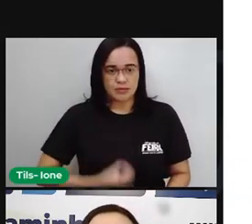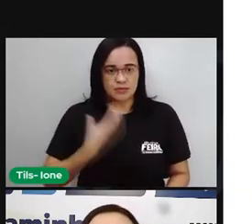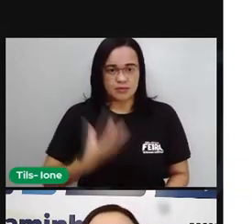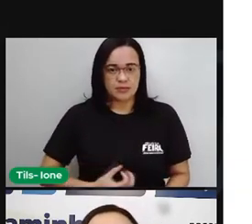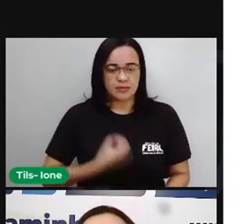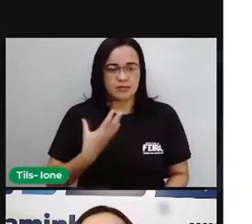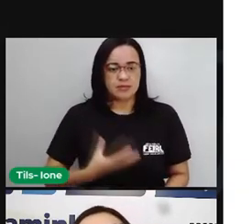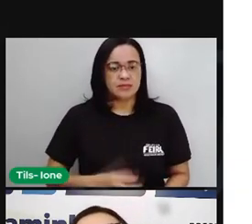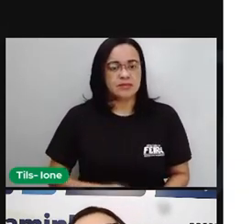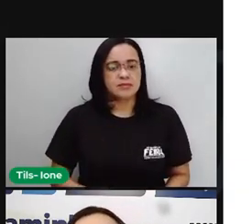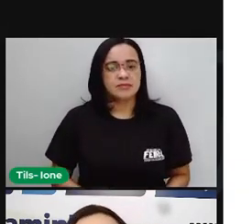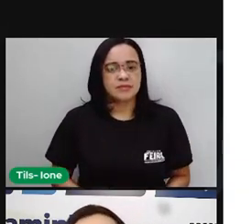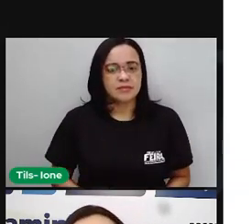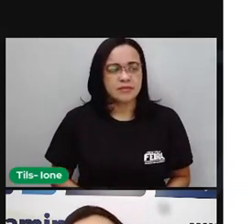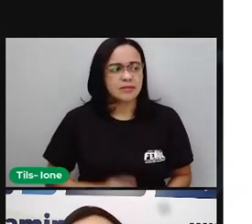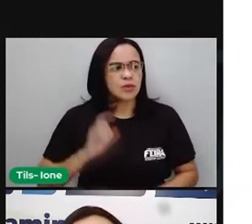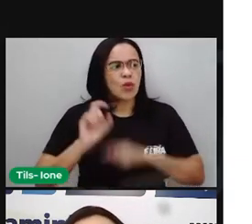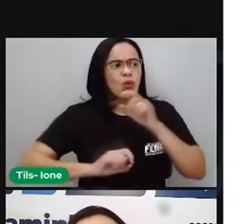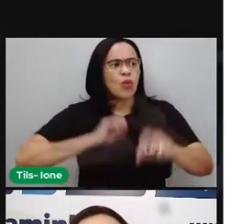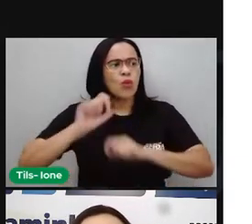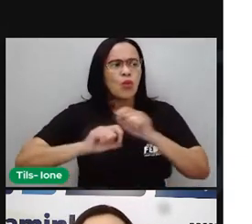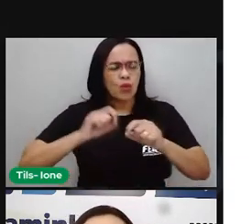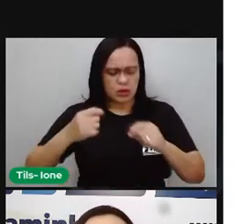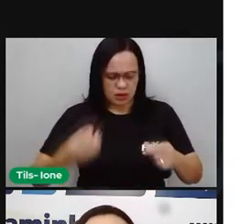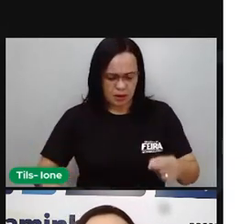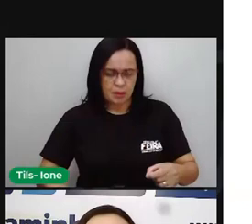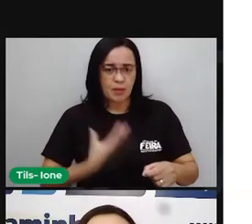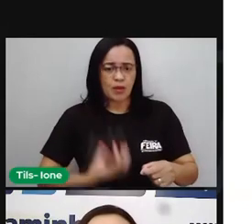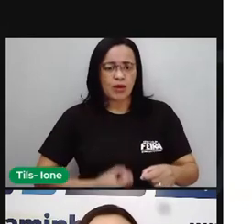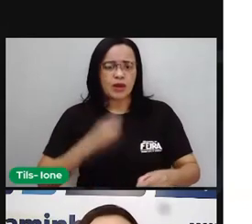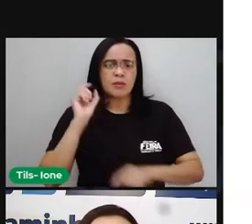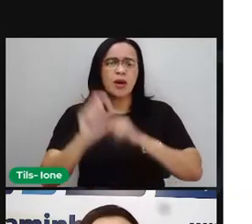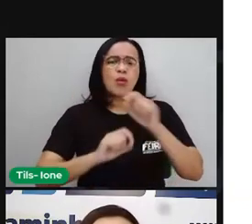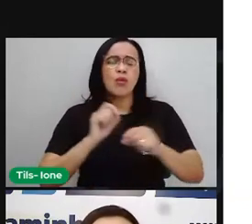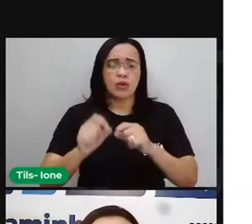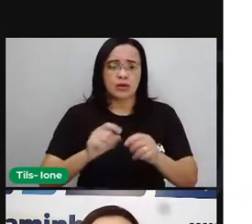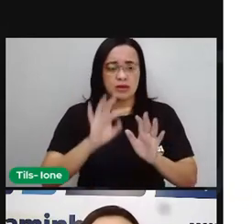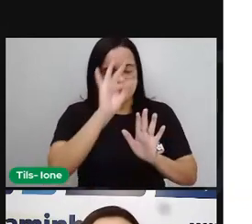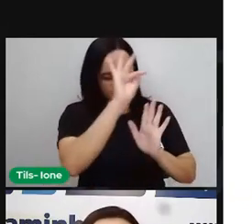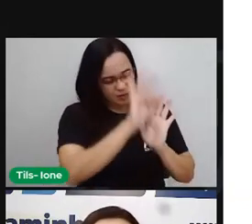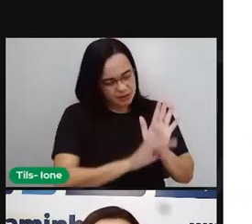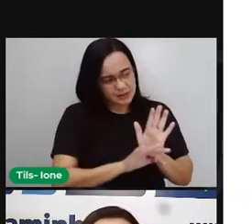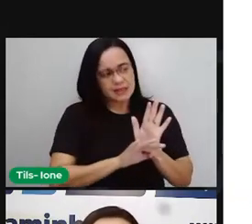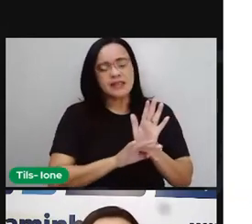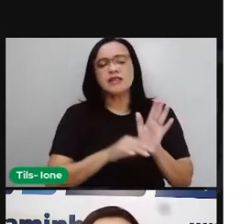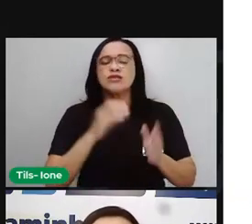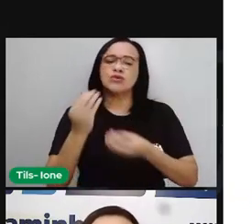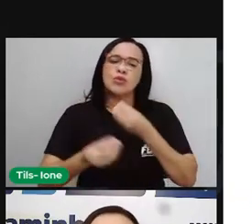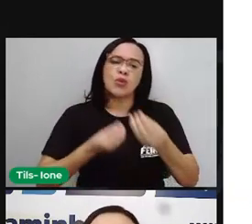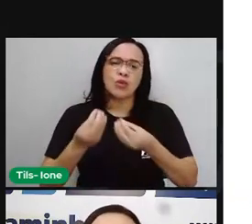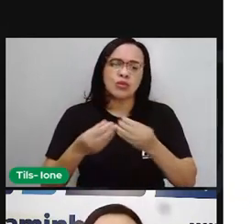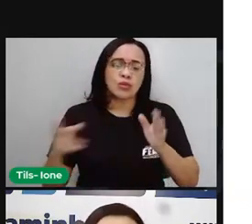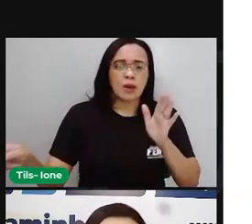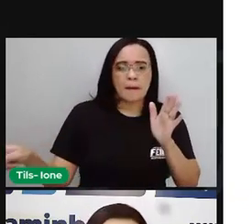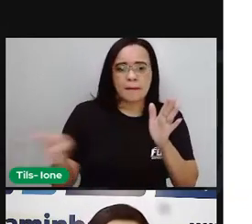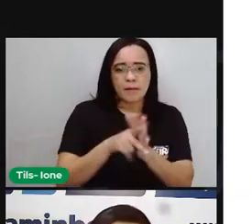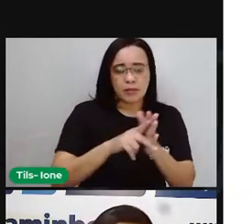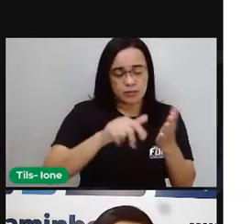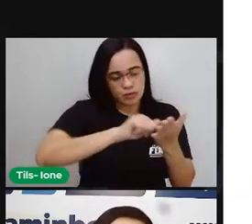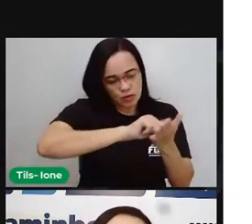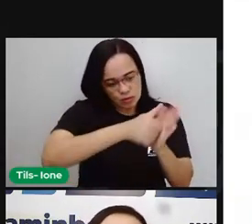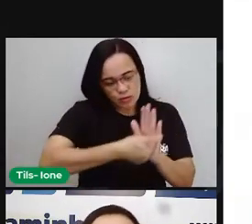poema. E o que é um poema, então? Poema é um texto literário que pertence aí ao gênero da